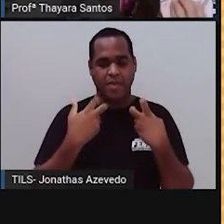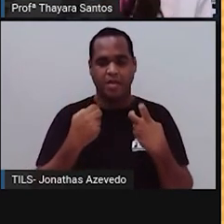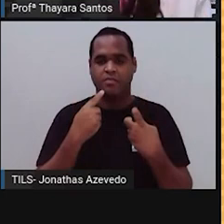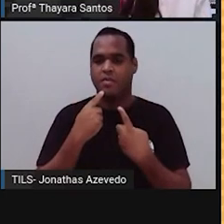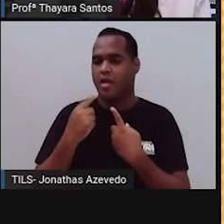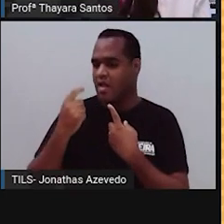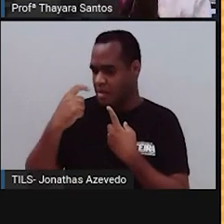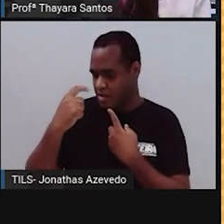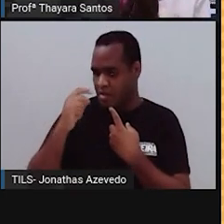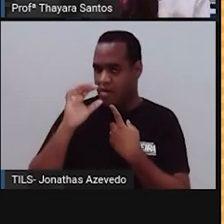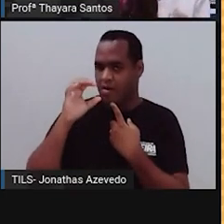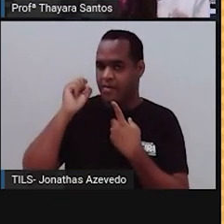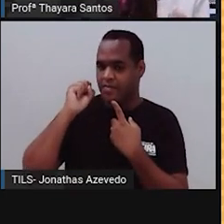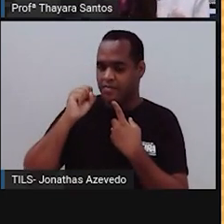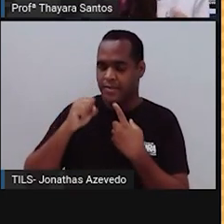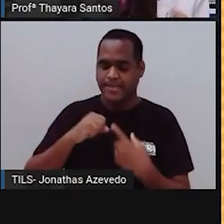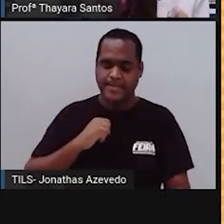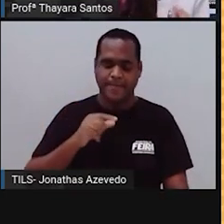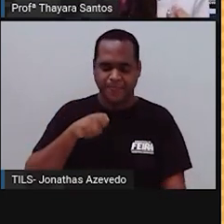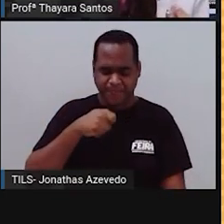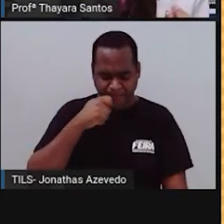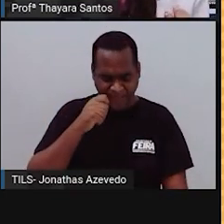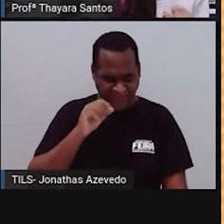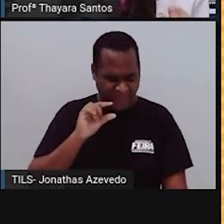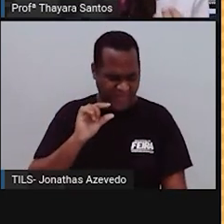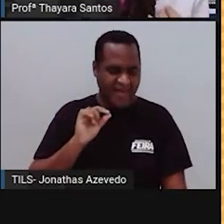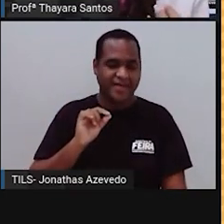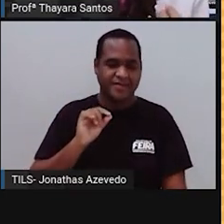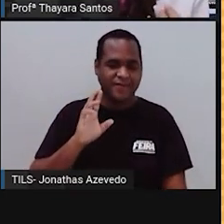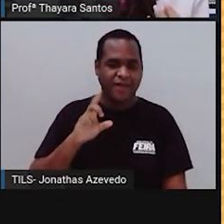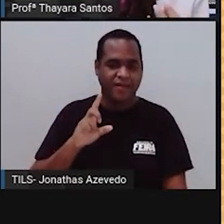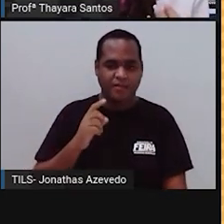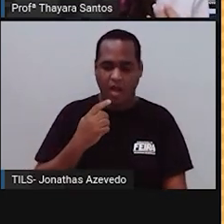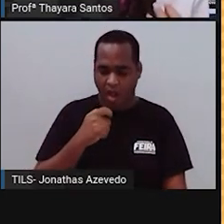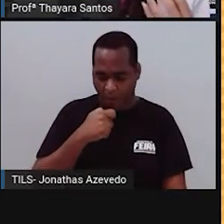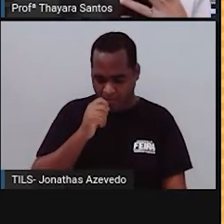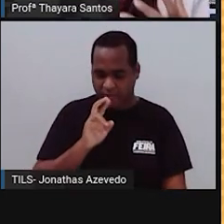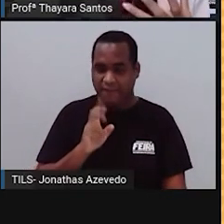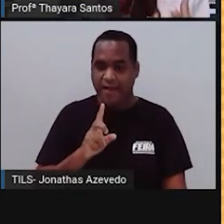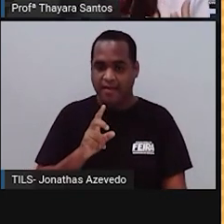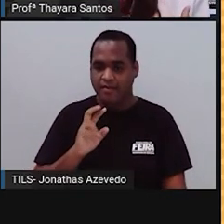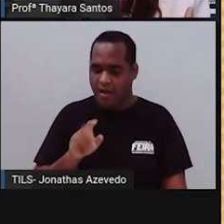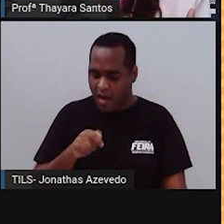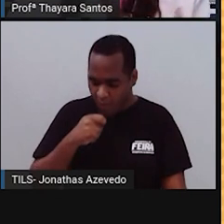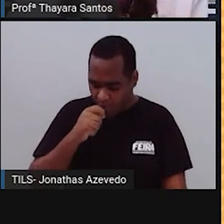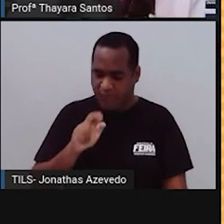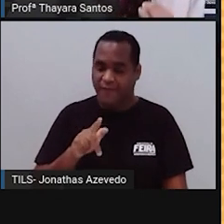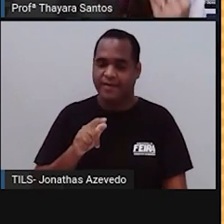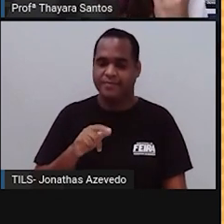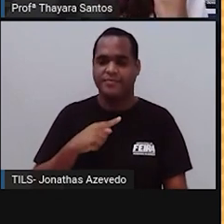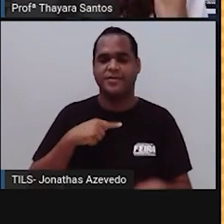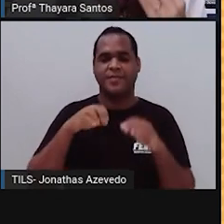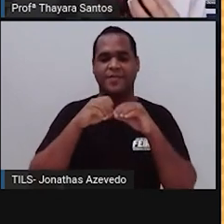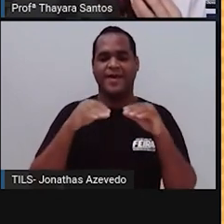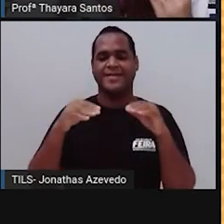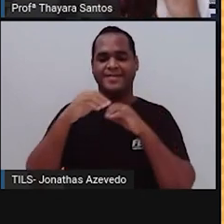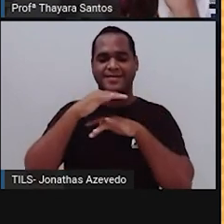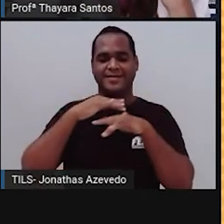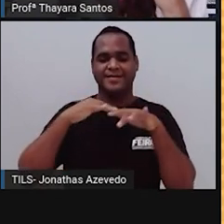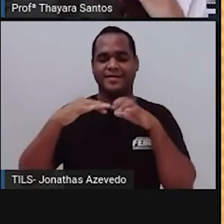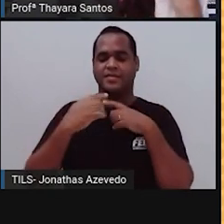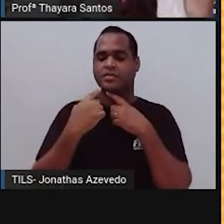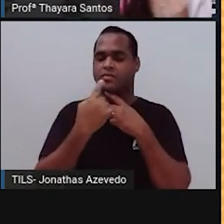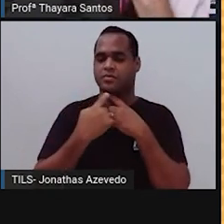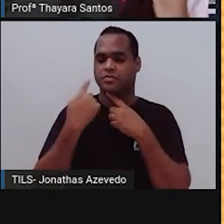sabor diferente. As papilas gustativas, que são esses botõezinhos aqui, essas bolinhas que estão espalhadas pela nossa língua, elas têm